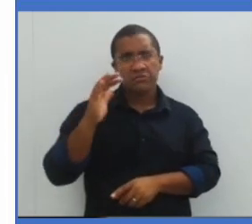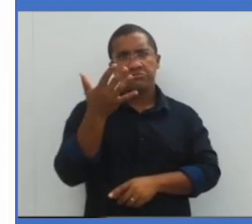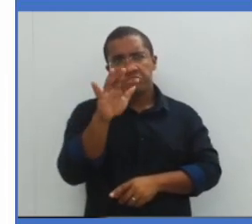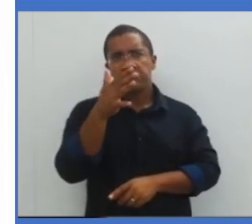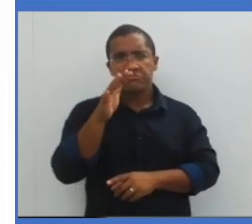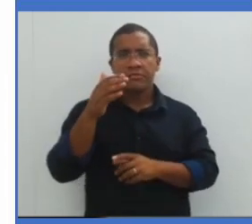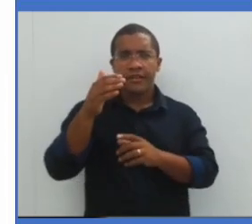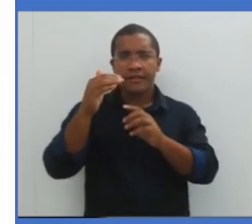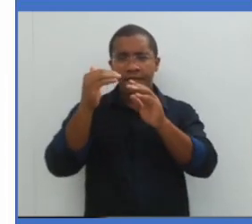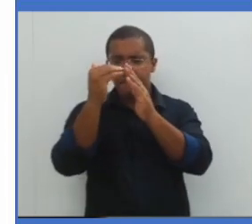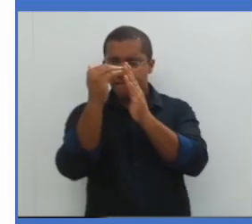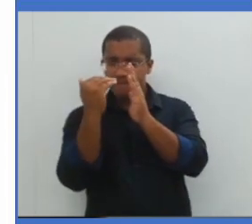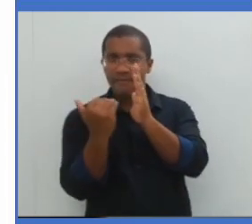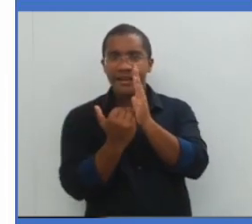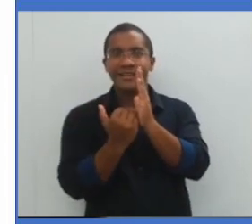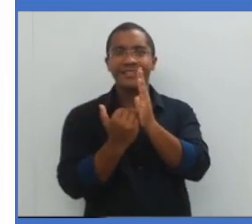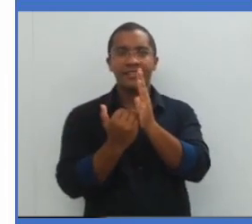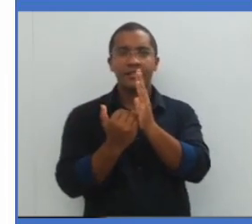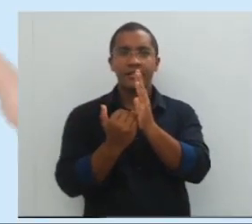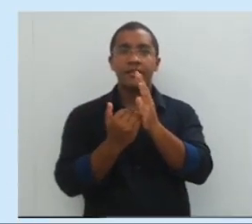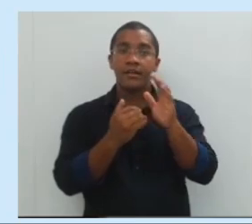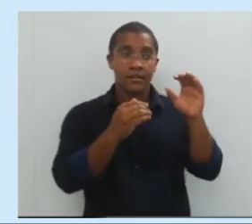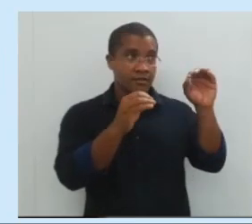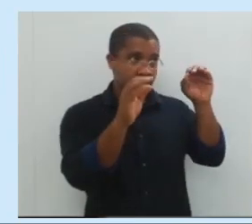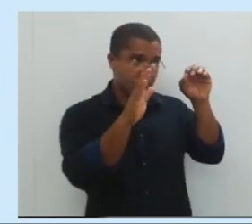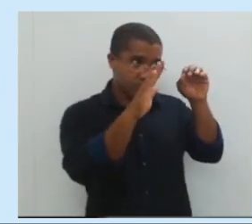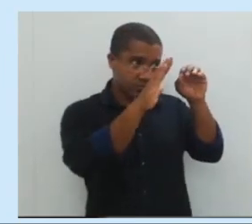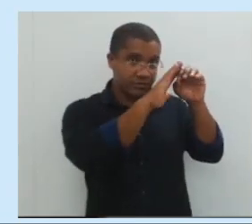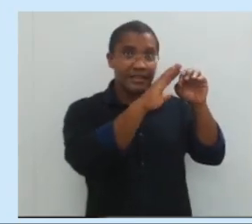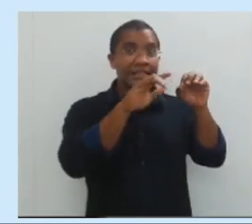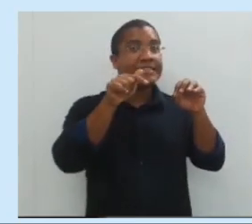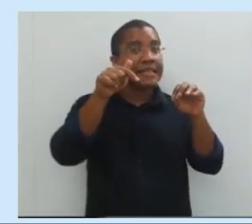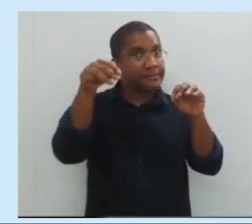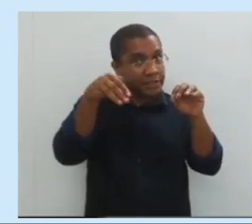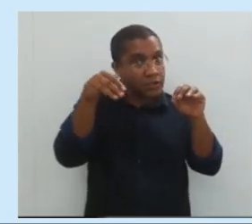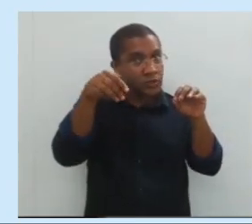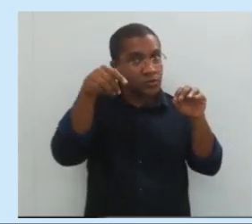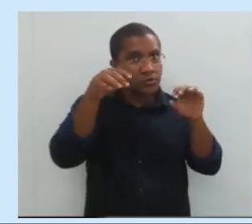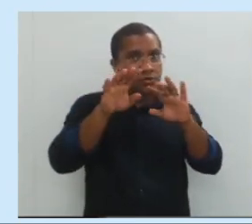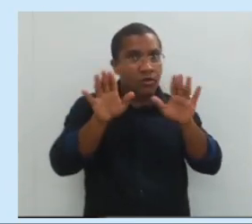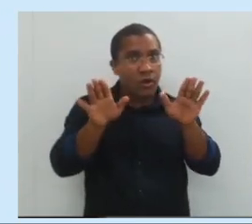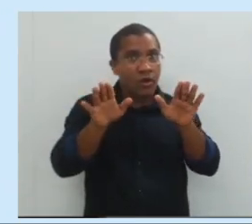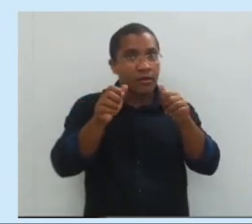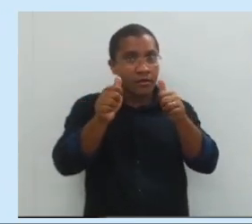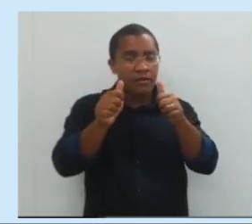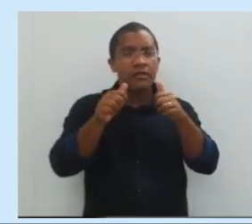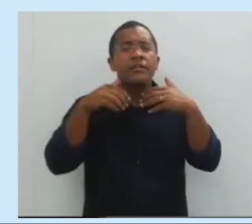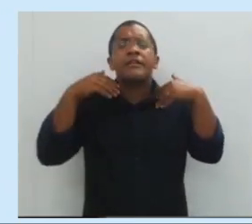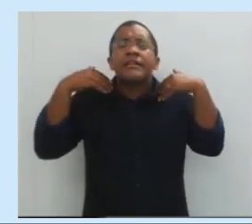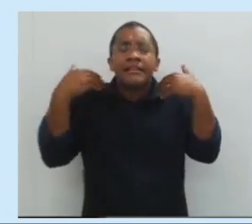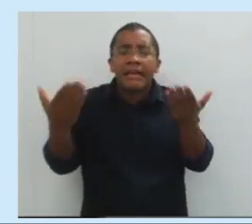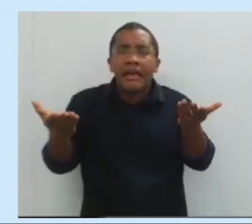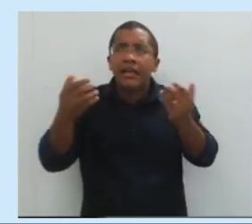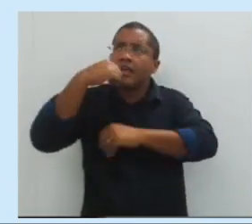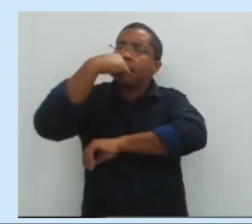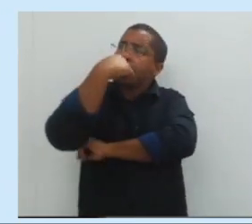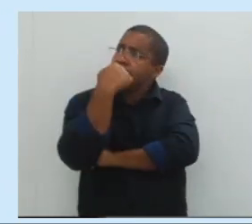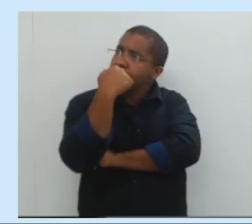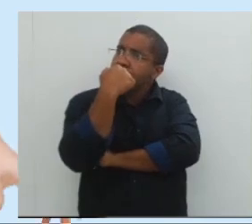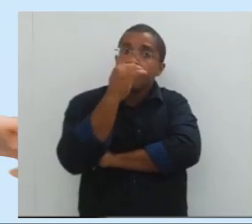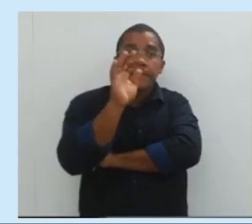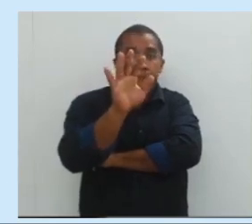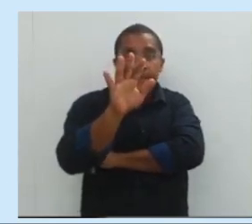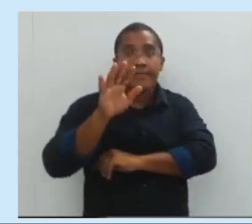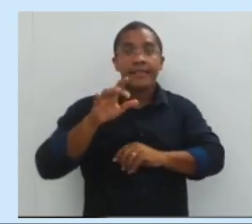Celsius, ok? Durante esses 7 minutos. E aí, Dantas? E aí,